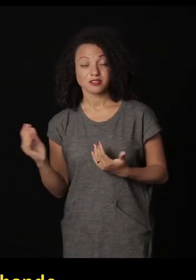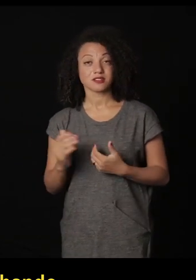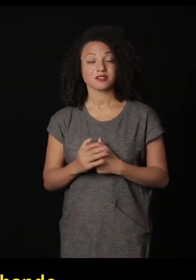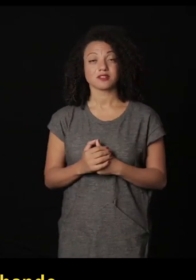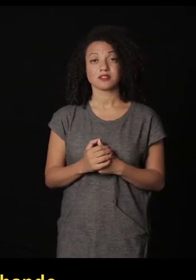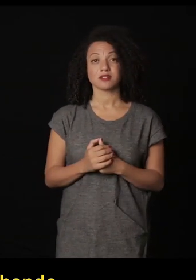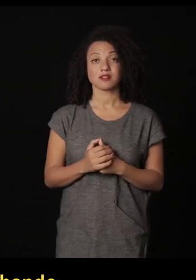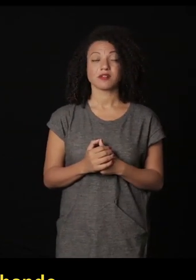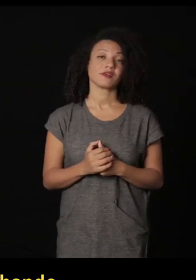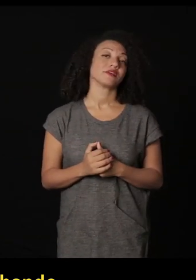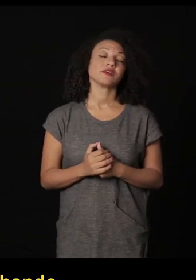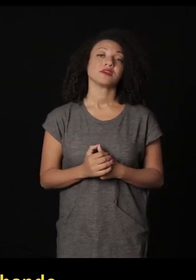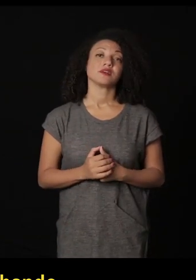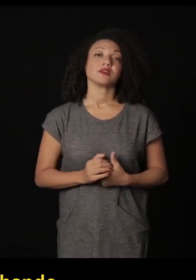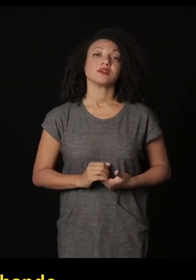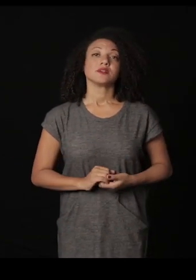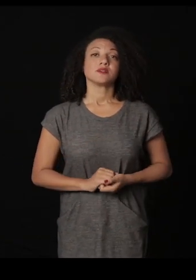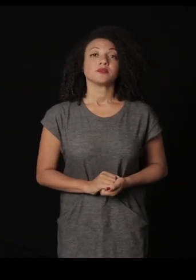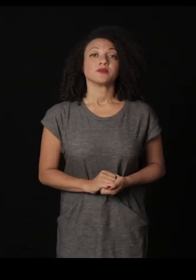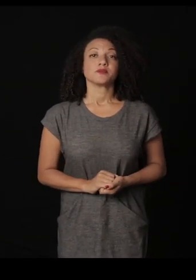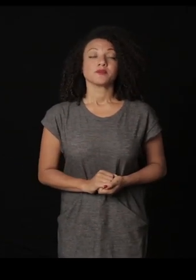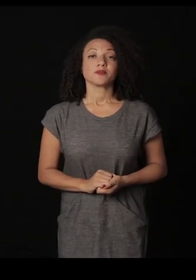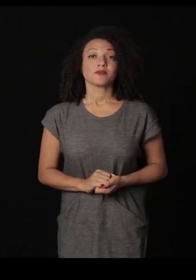e com o princípio de arquivo